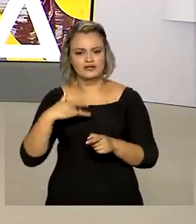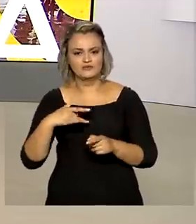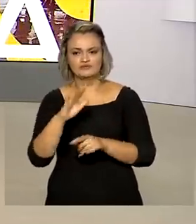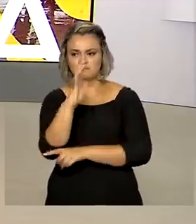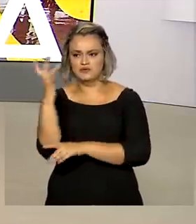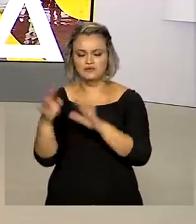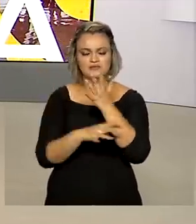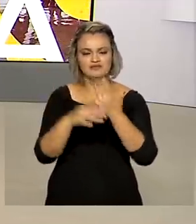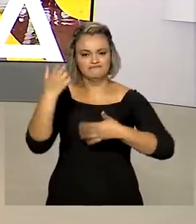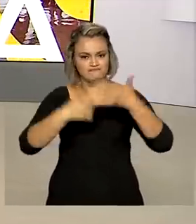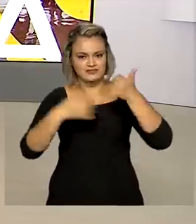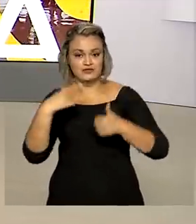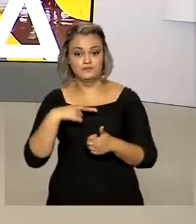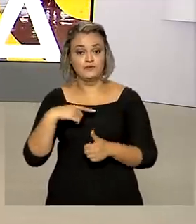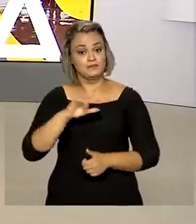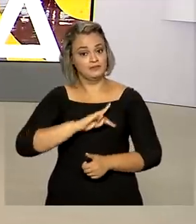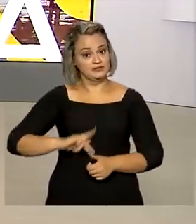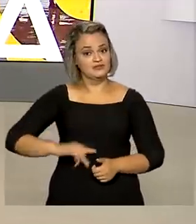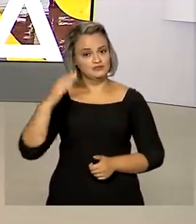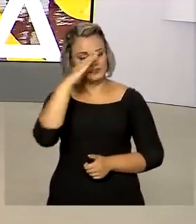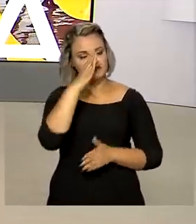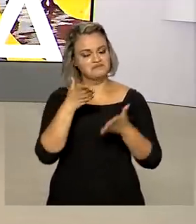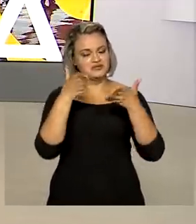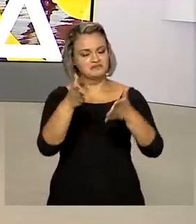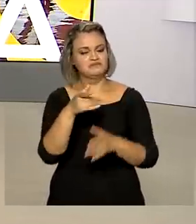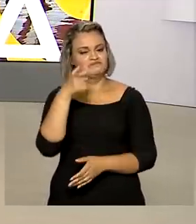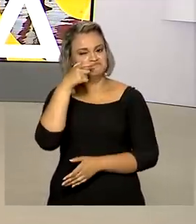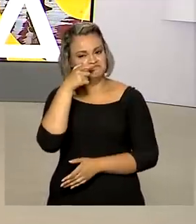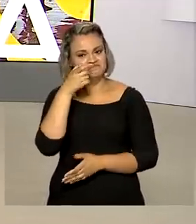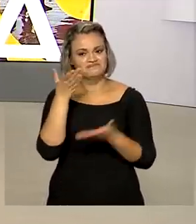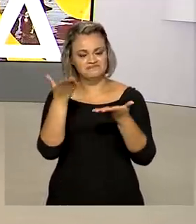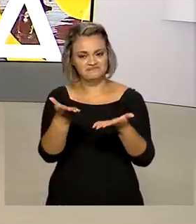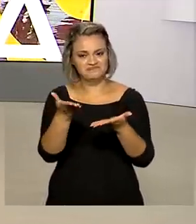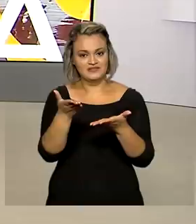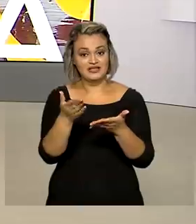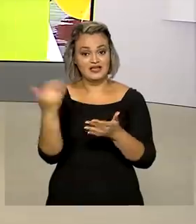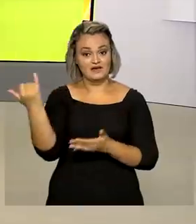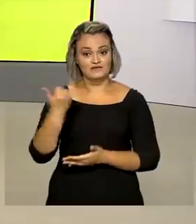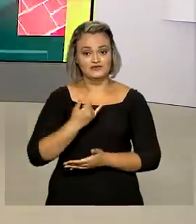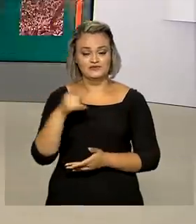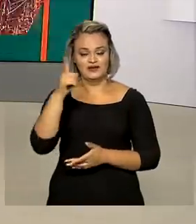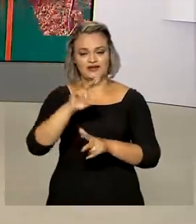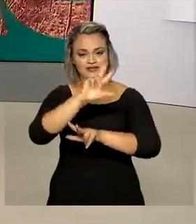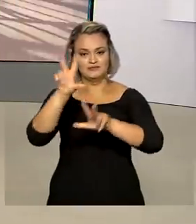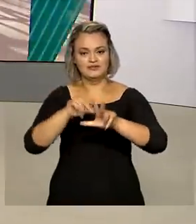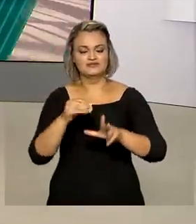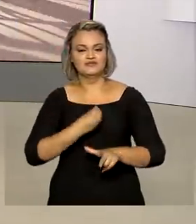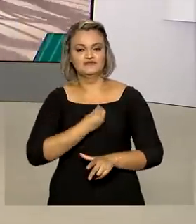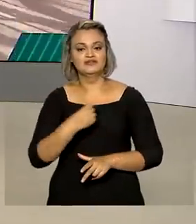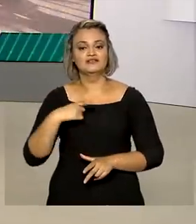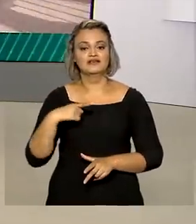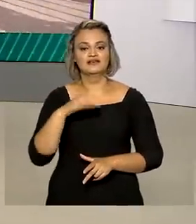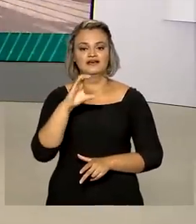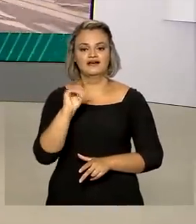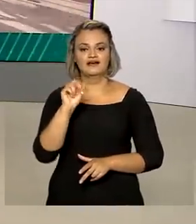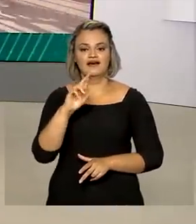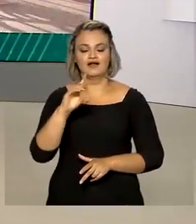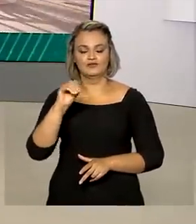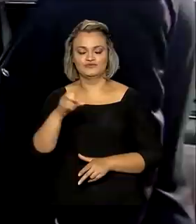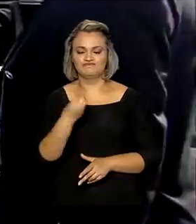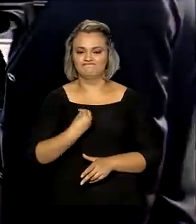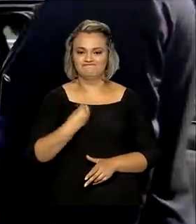O presidente Jair Bolsonaro participou do encontro. Nós vamos ver na reportagem do enviado especial da TV Brasil à Roma, Carlos Molinari.